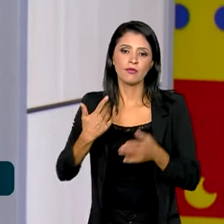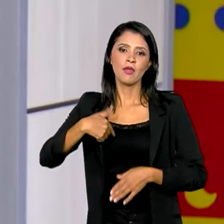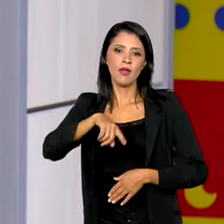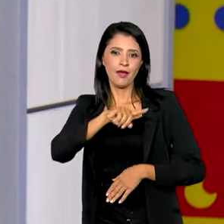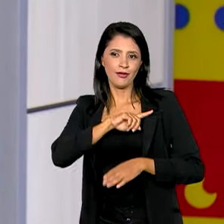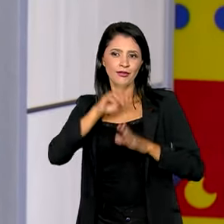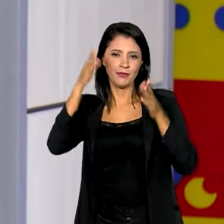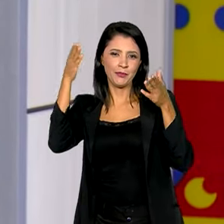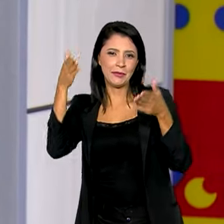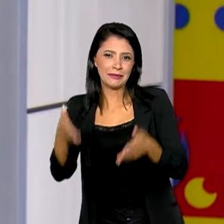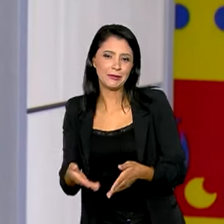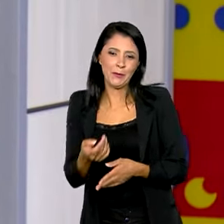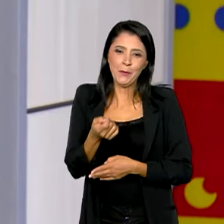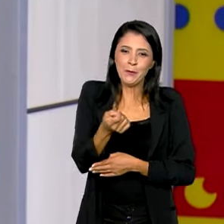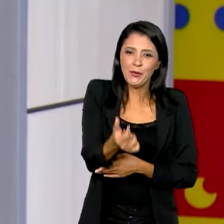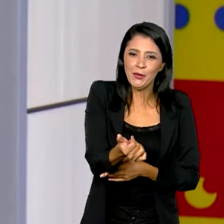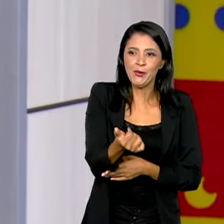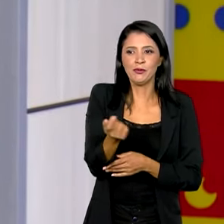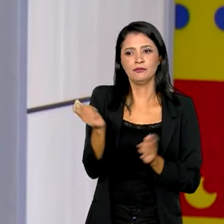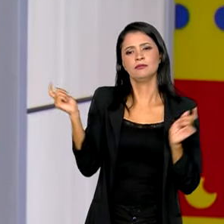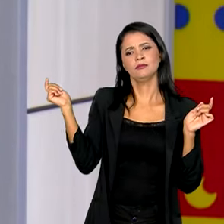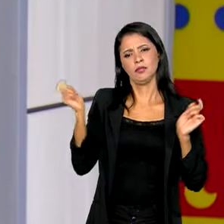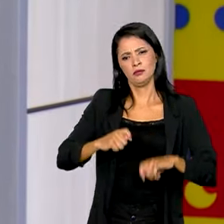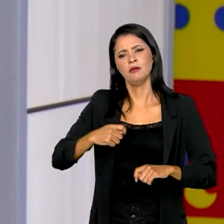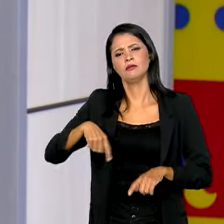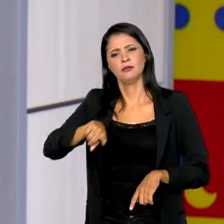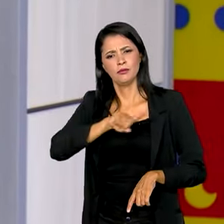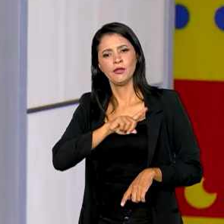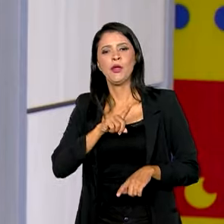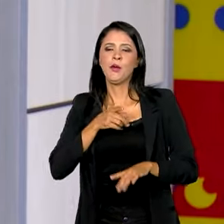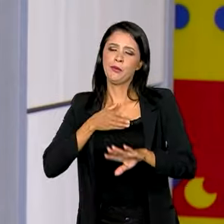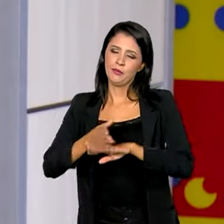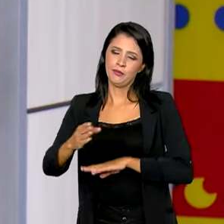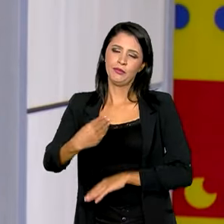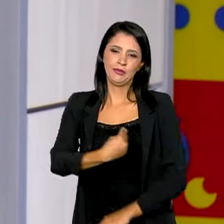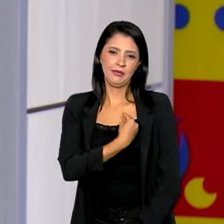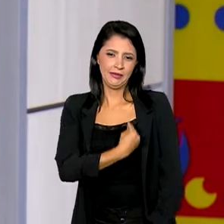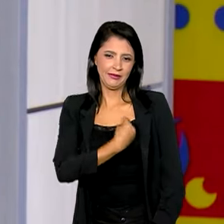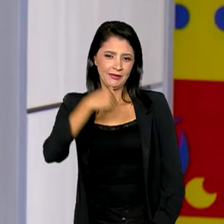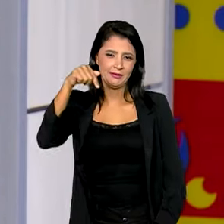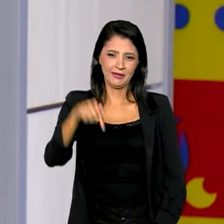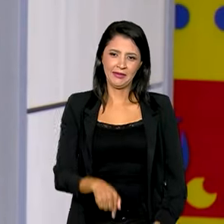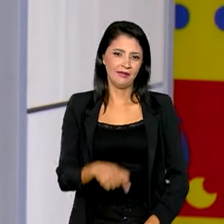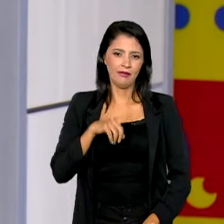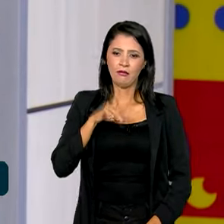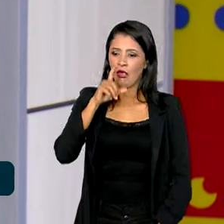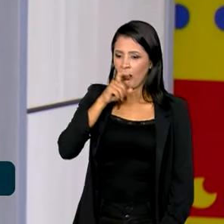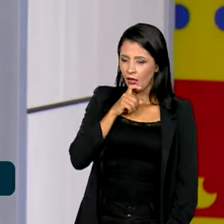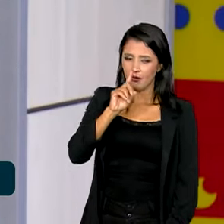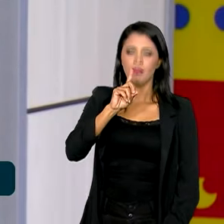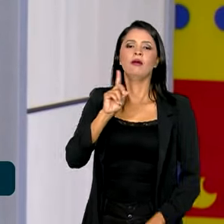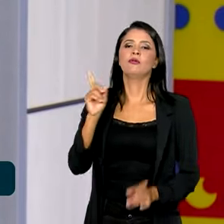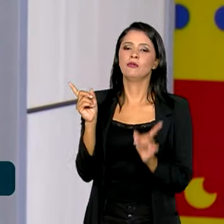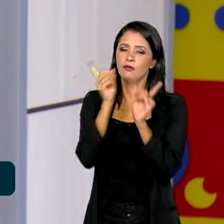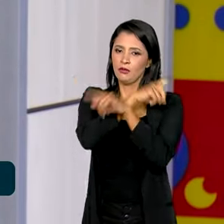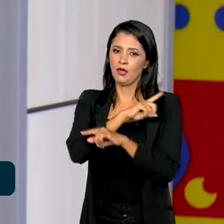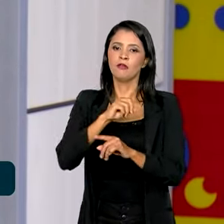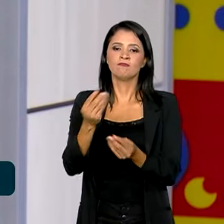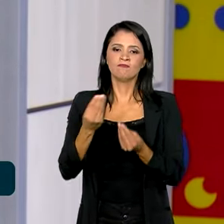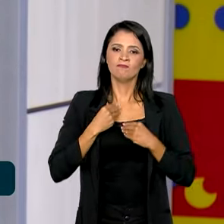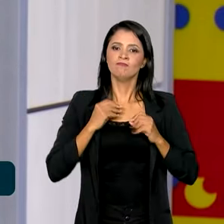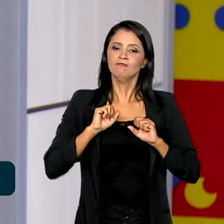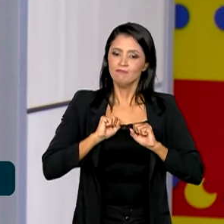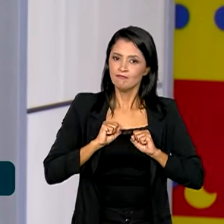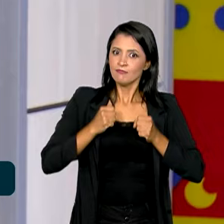participação muito aquém da nossa capacidade e é para isso que a gente está aqui. Isso não nos desanima, ministro, do contrário. Isso nos deixa